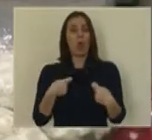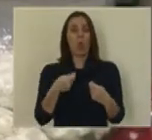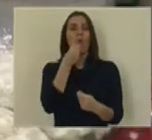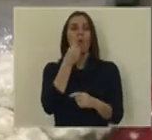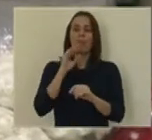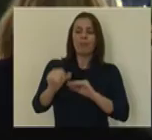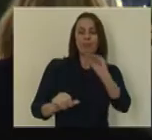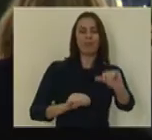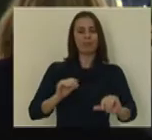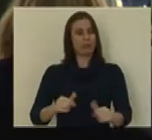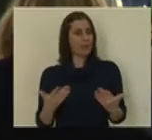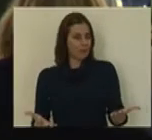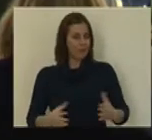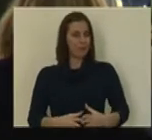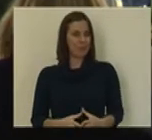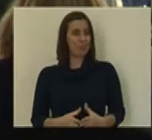consumo locais.